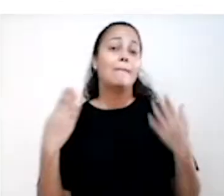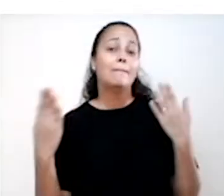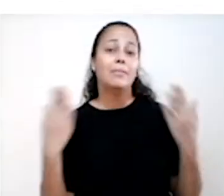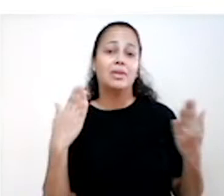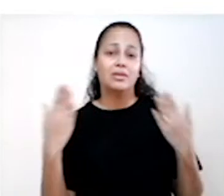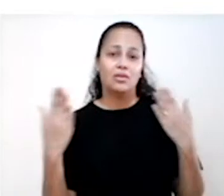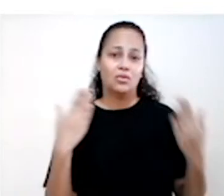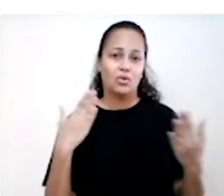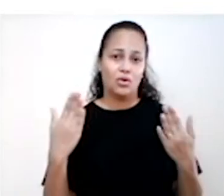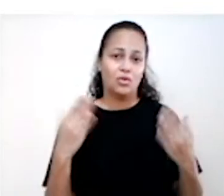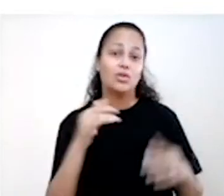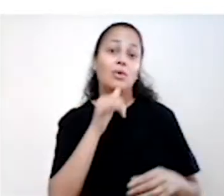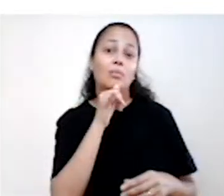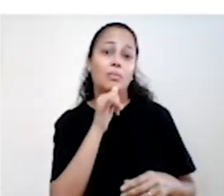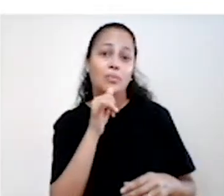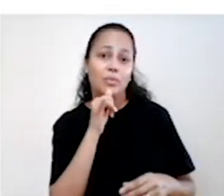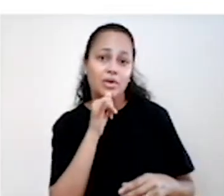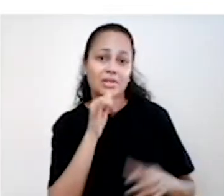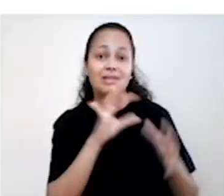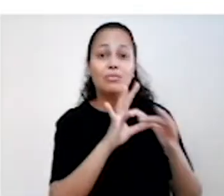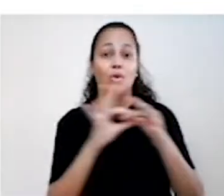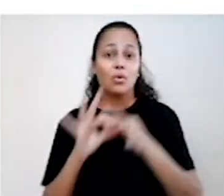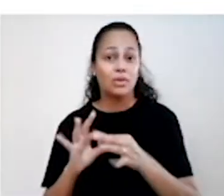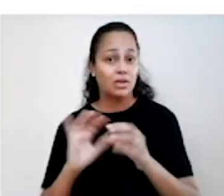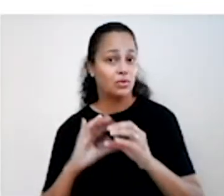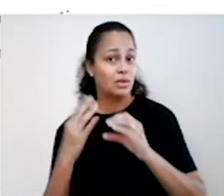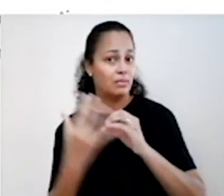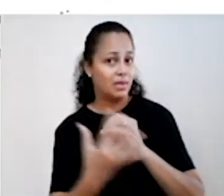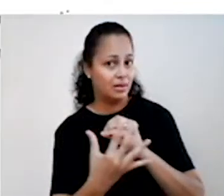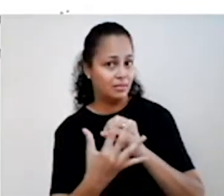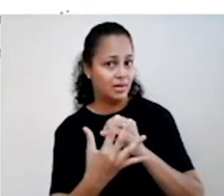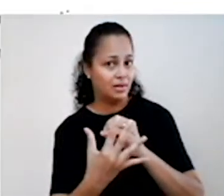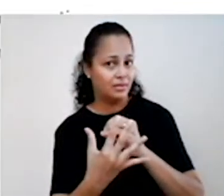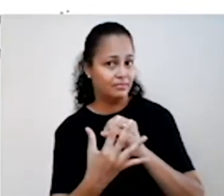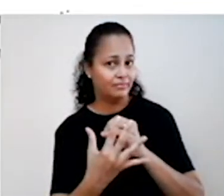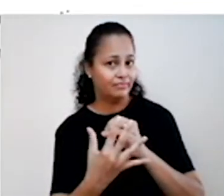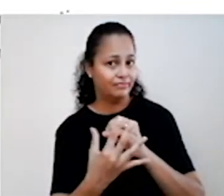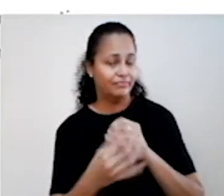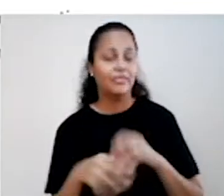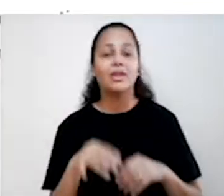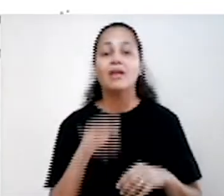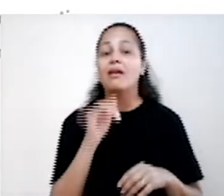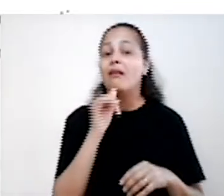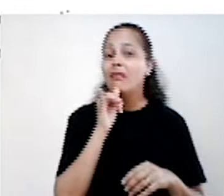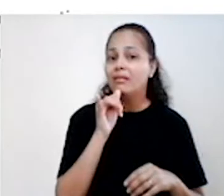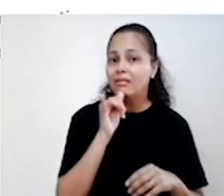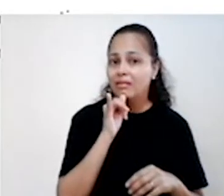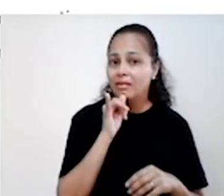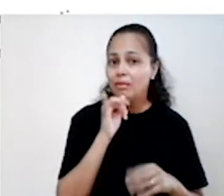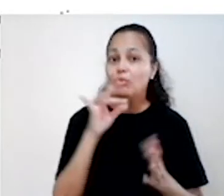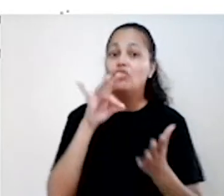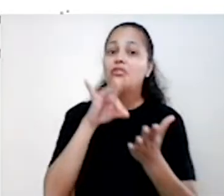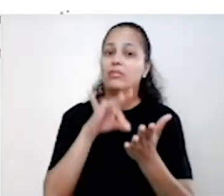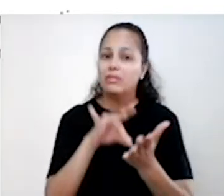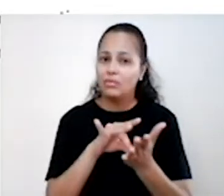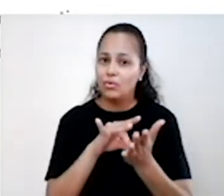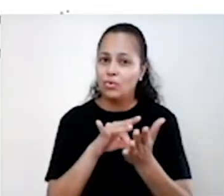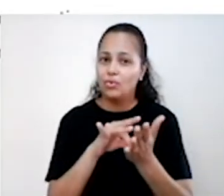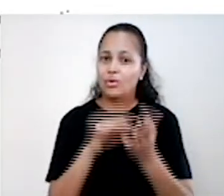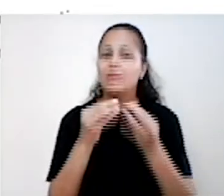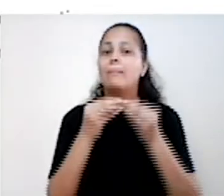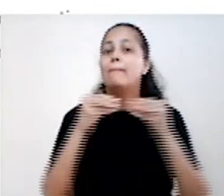crises humanitárias, como, por exemplo, esse contexto da pandemia. Alguns exemplos de fatores que podem ser